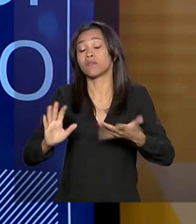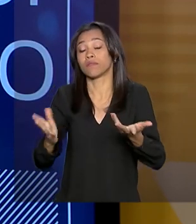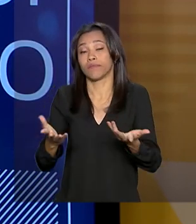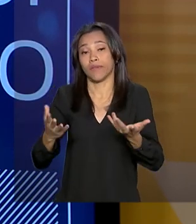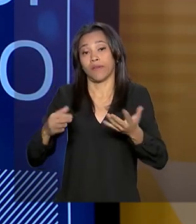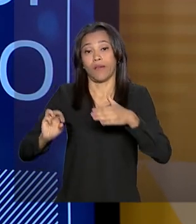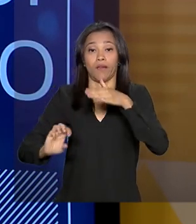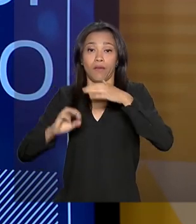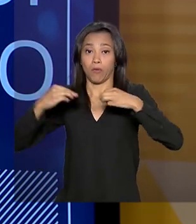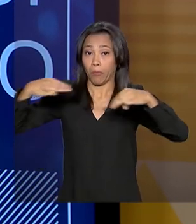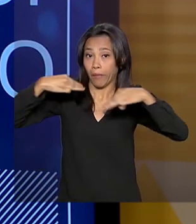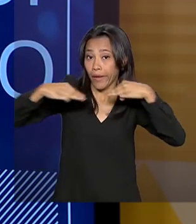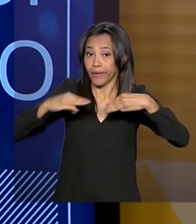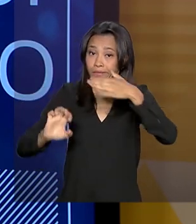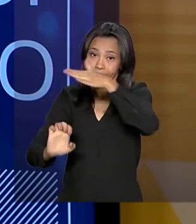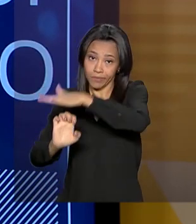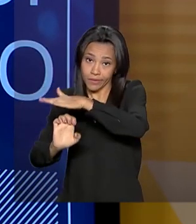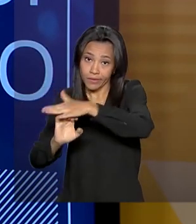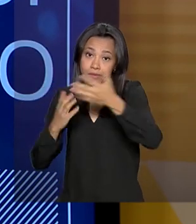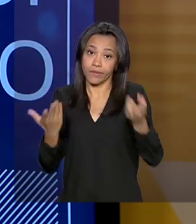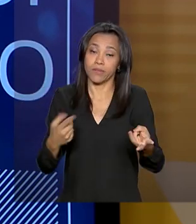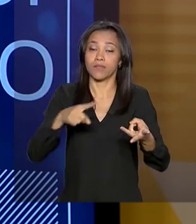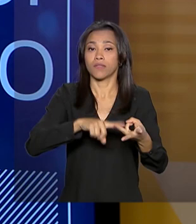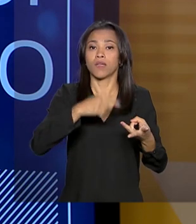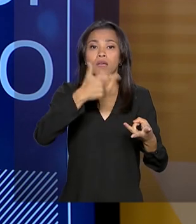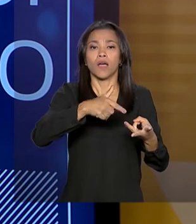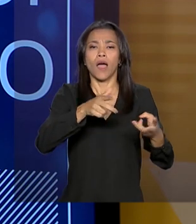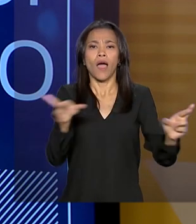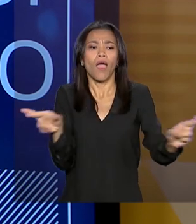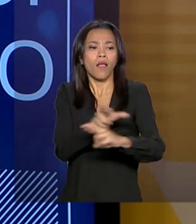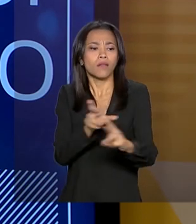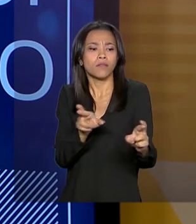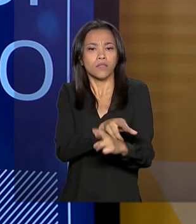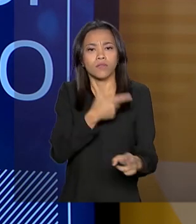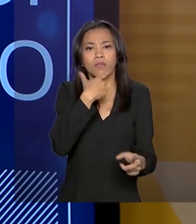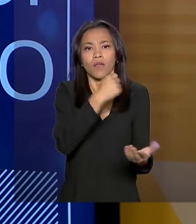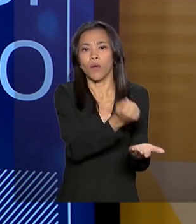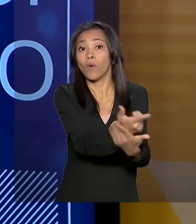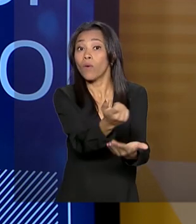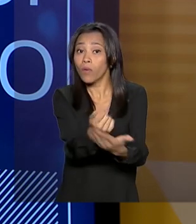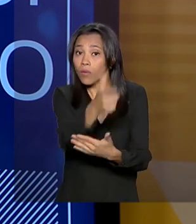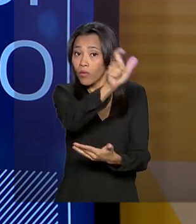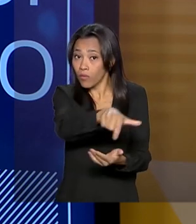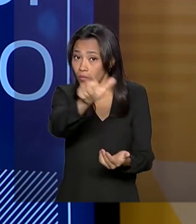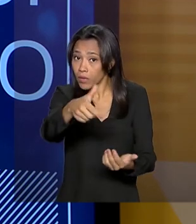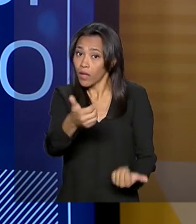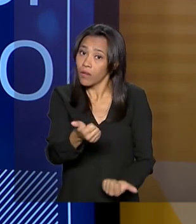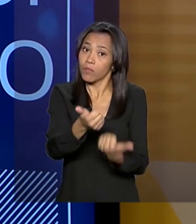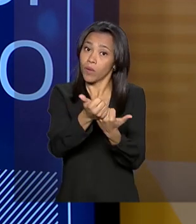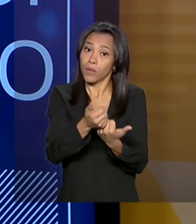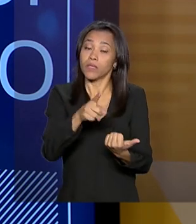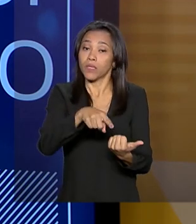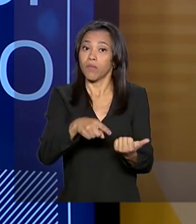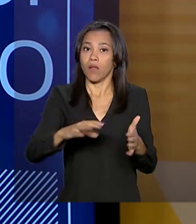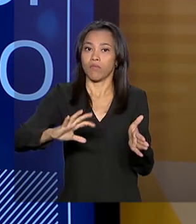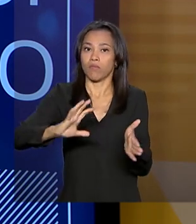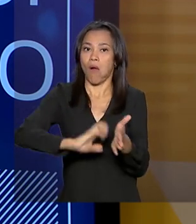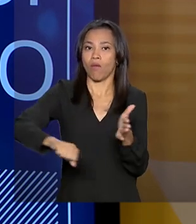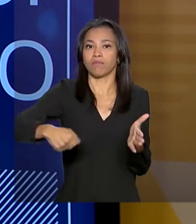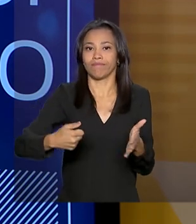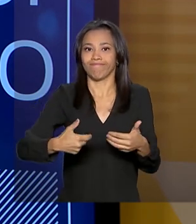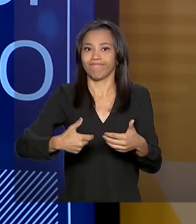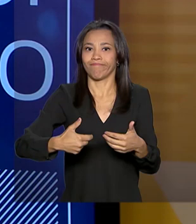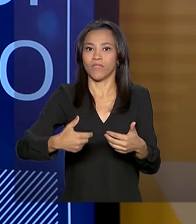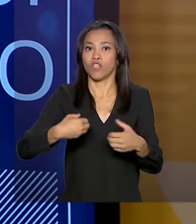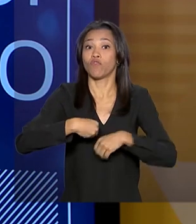potencializa a informação que elas vão ter dos consumidores, ela potencializa a violação dos seus dados, mas